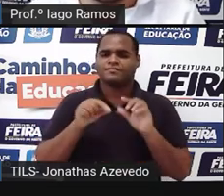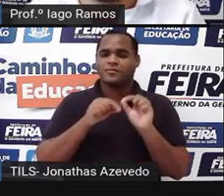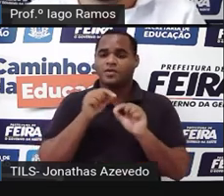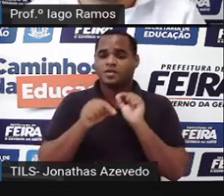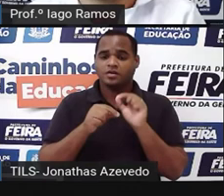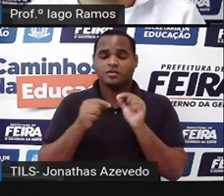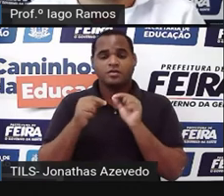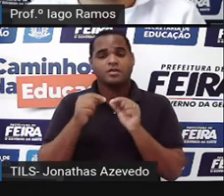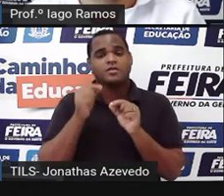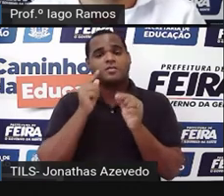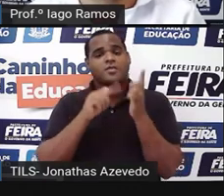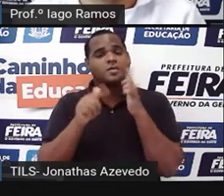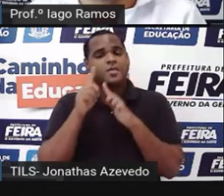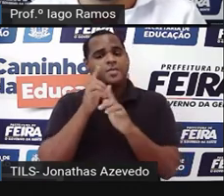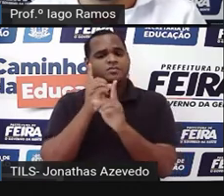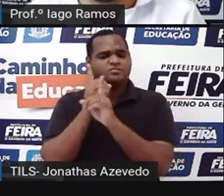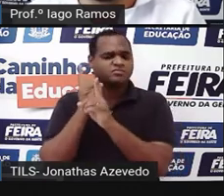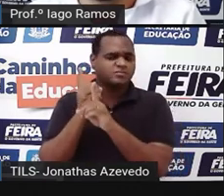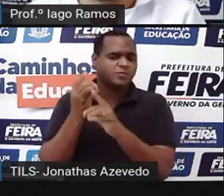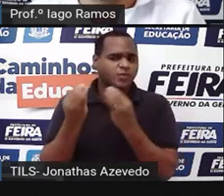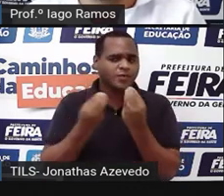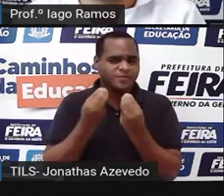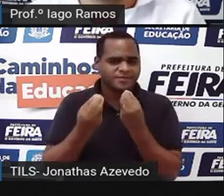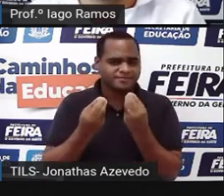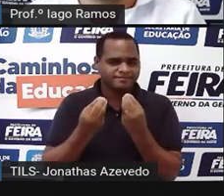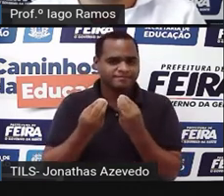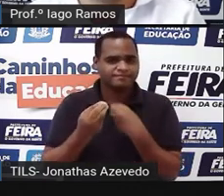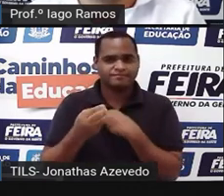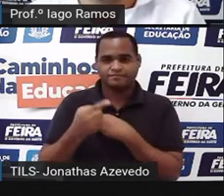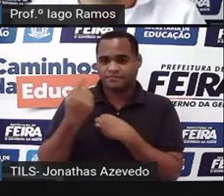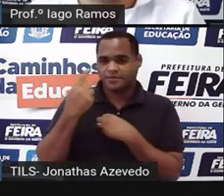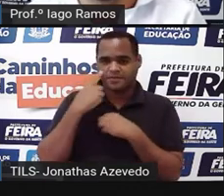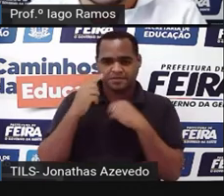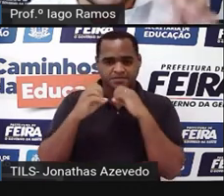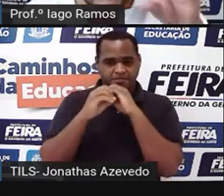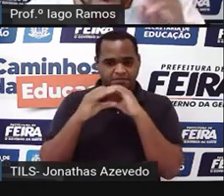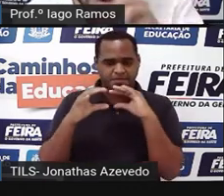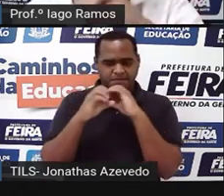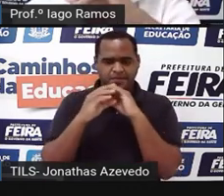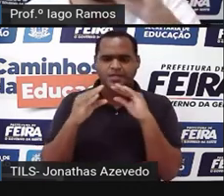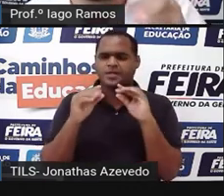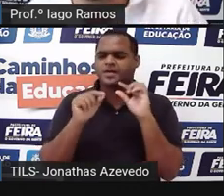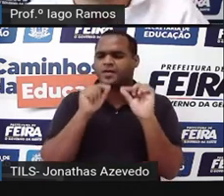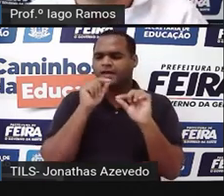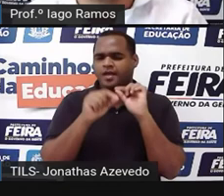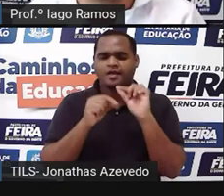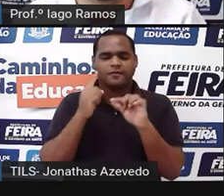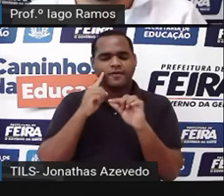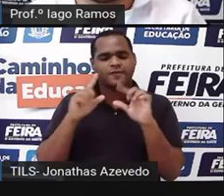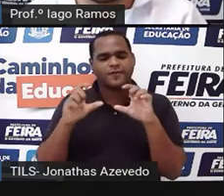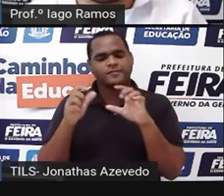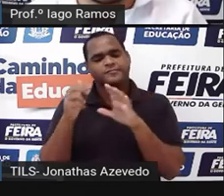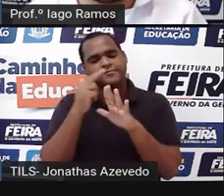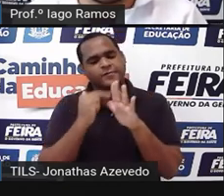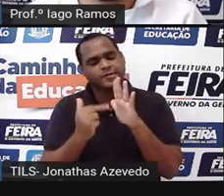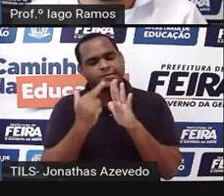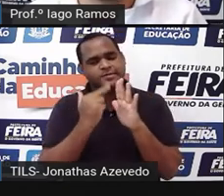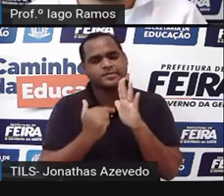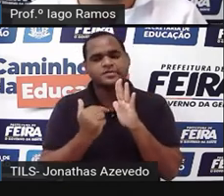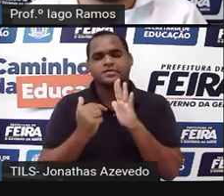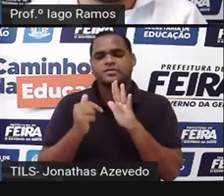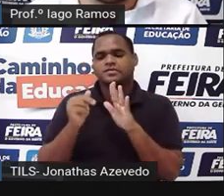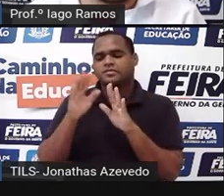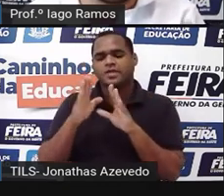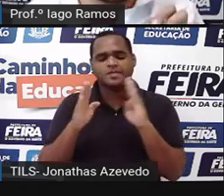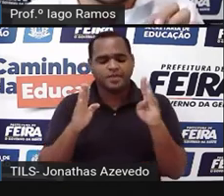como é que a gente vai fazer isso? Primeiro de tudo é descobrir quanto mede os lados daquela figura. Então, desse